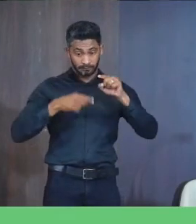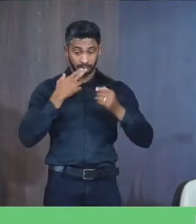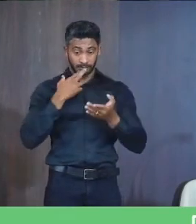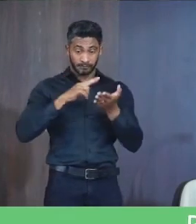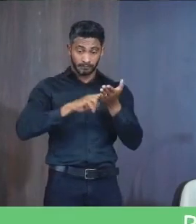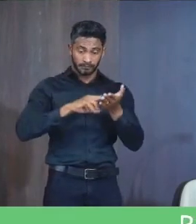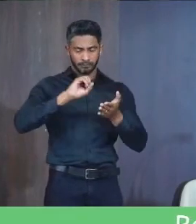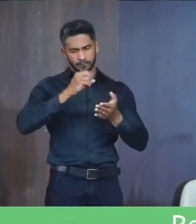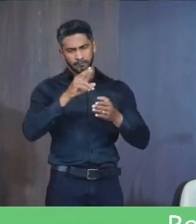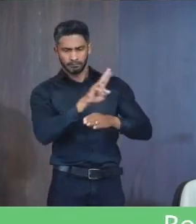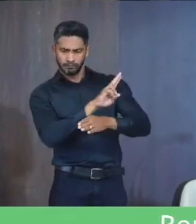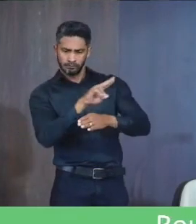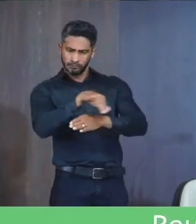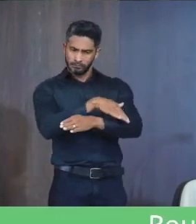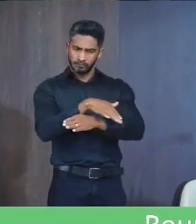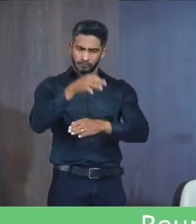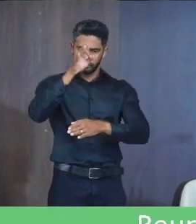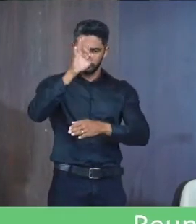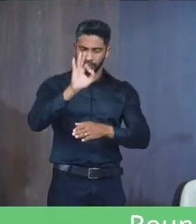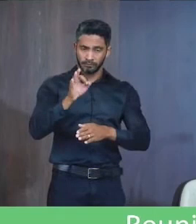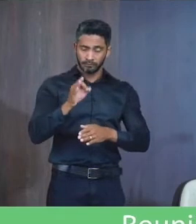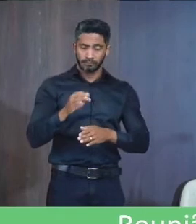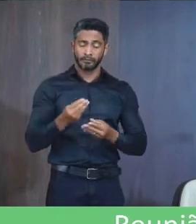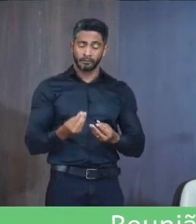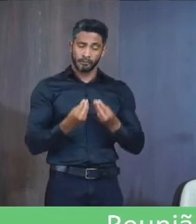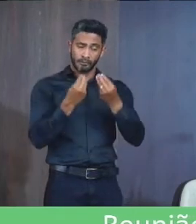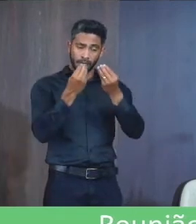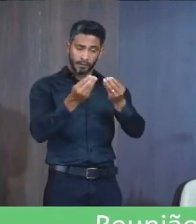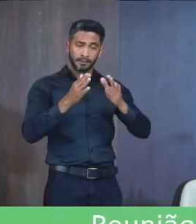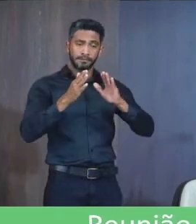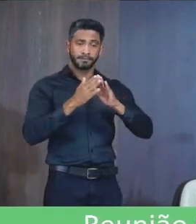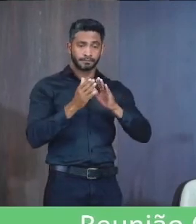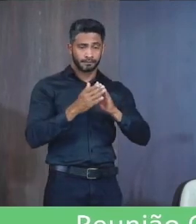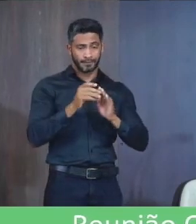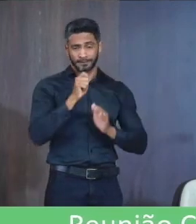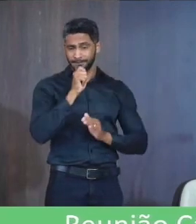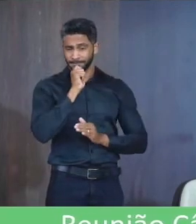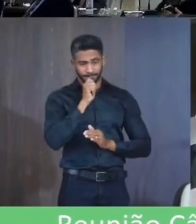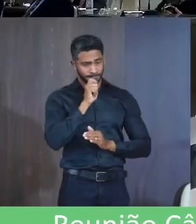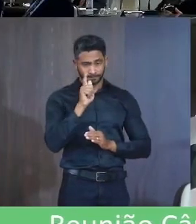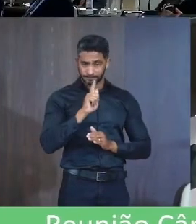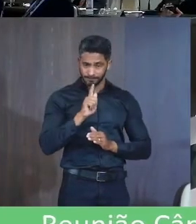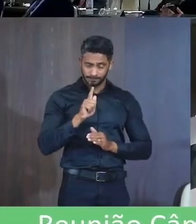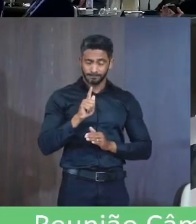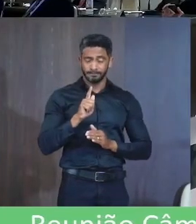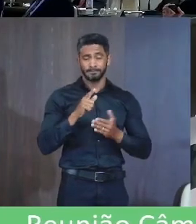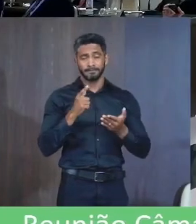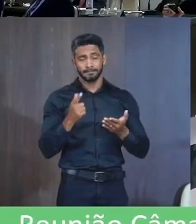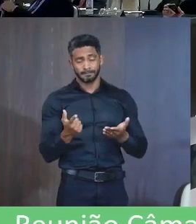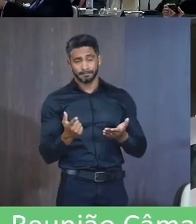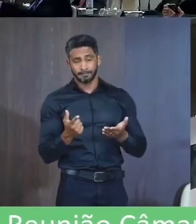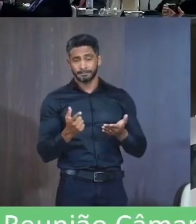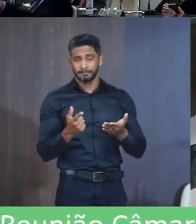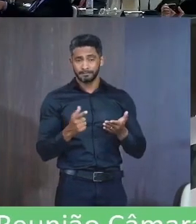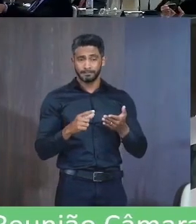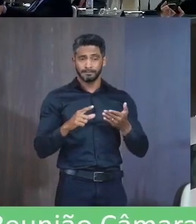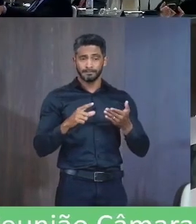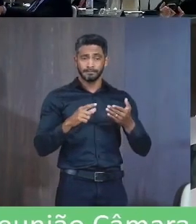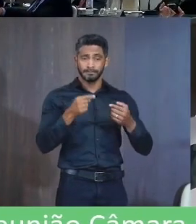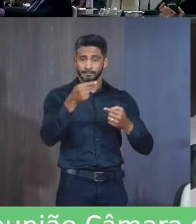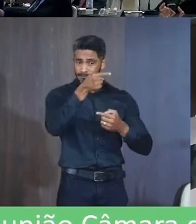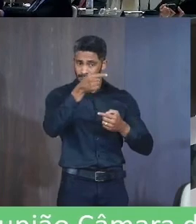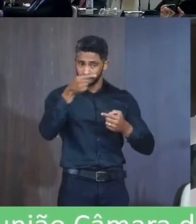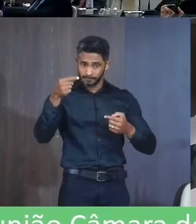endereço De entrega A entrega Em domicílio Ainda que não Atendida A condição Prevista Na linha B